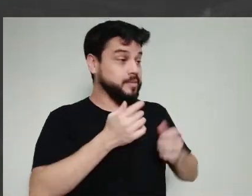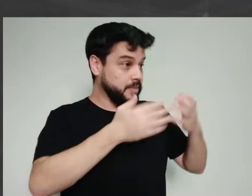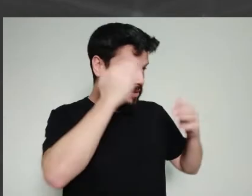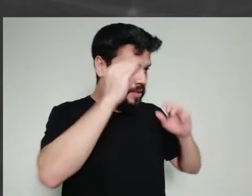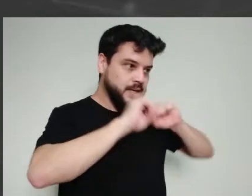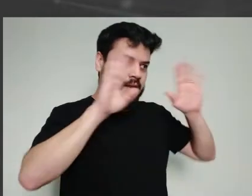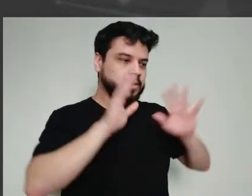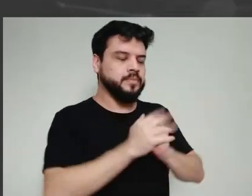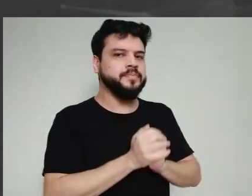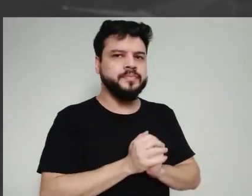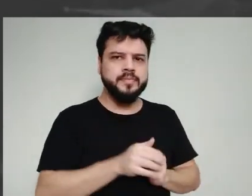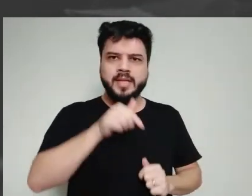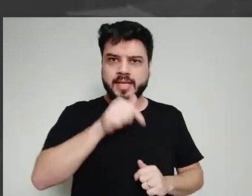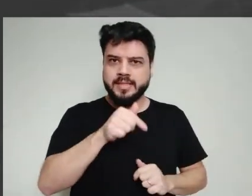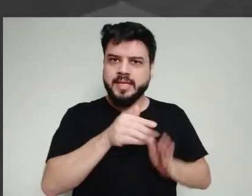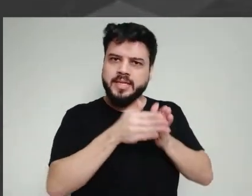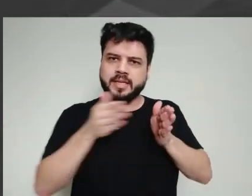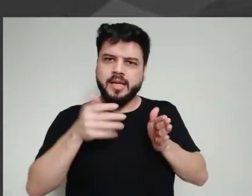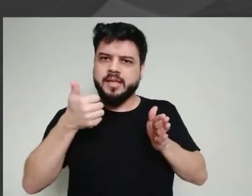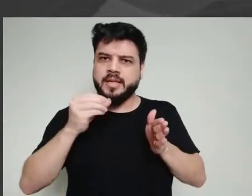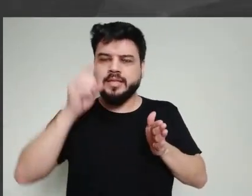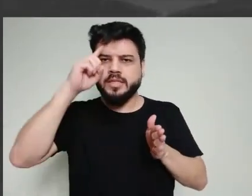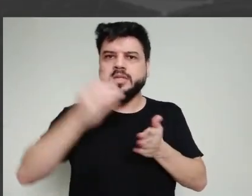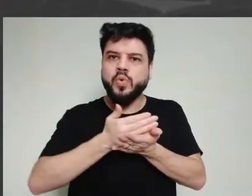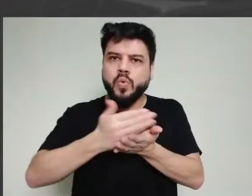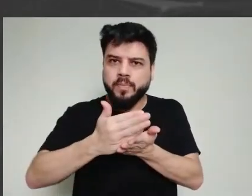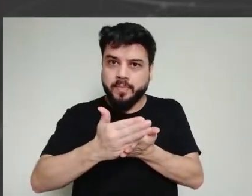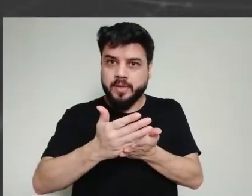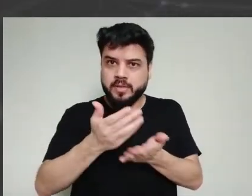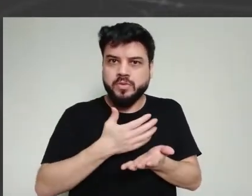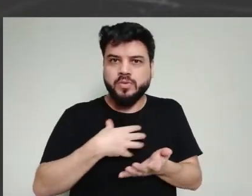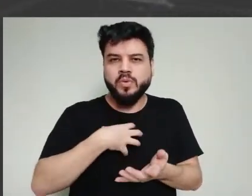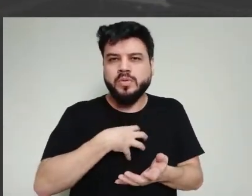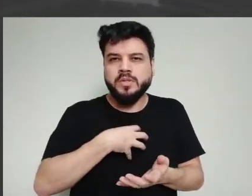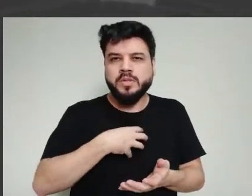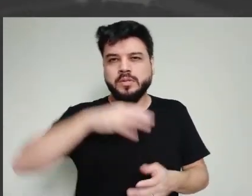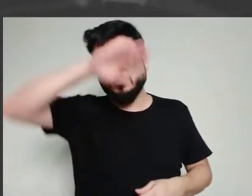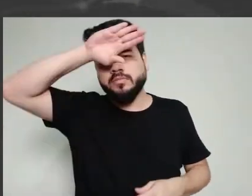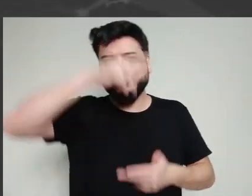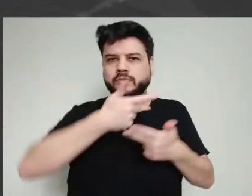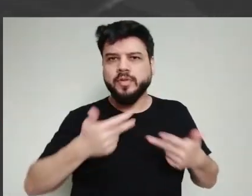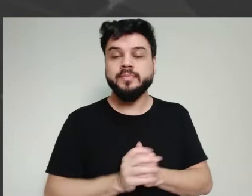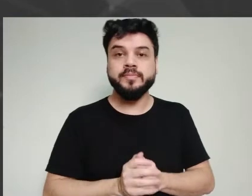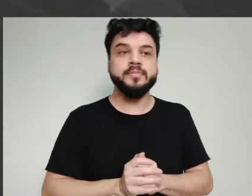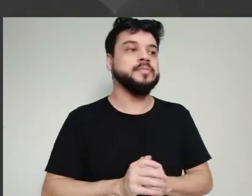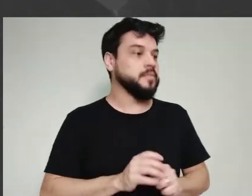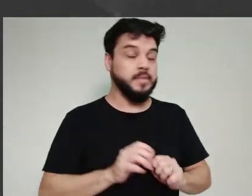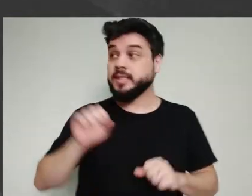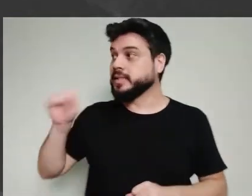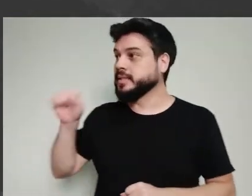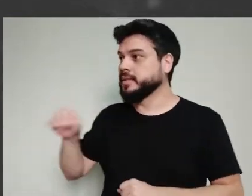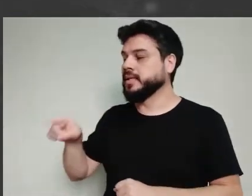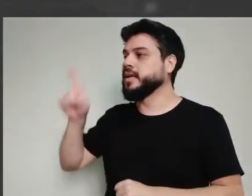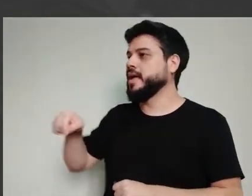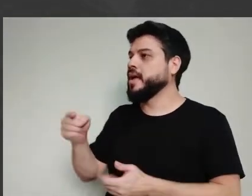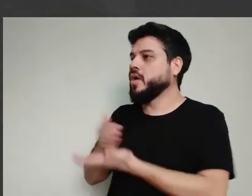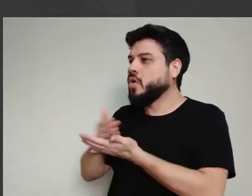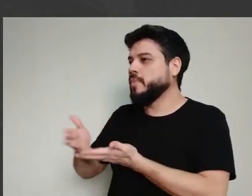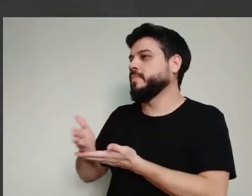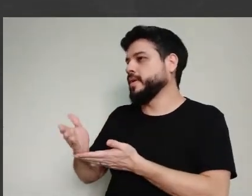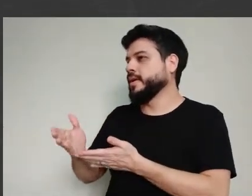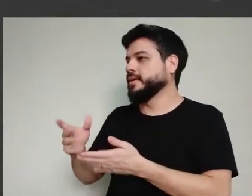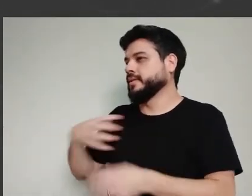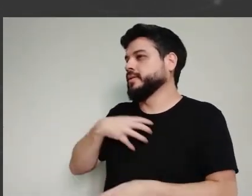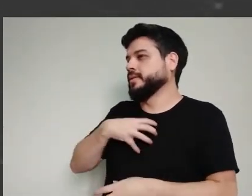entender, 7 a 10 dias do início do aparecimento dos sintomas, seria isso? Do início dos sintomas, é. Início dos